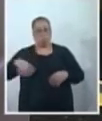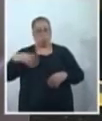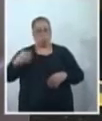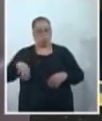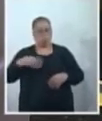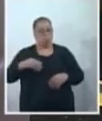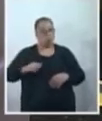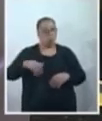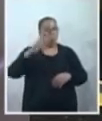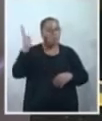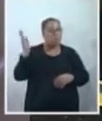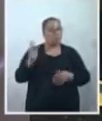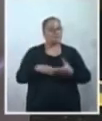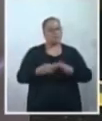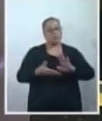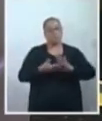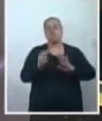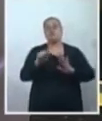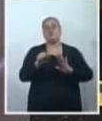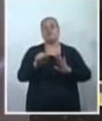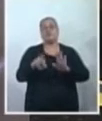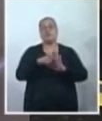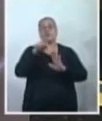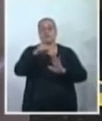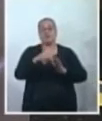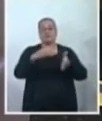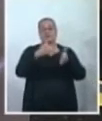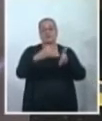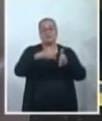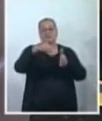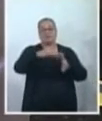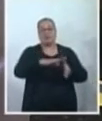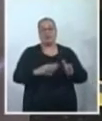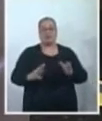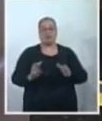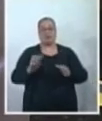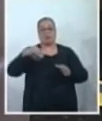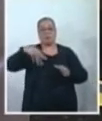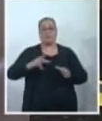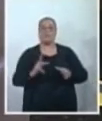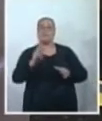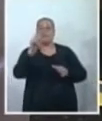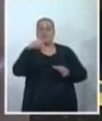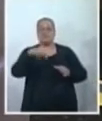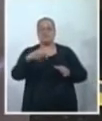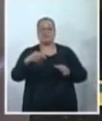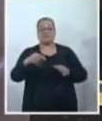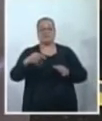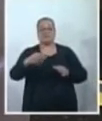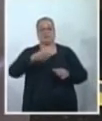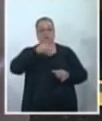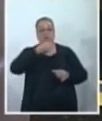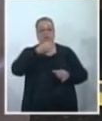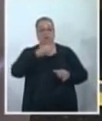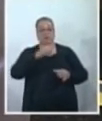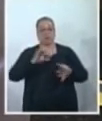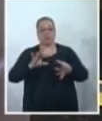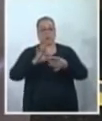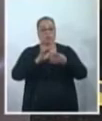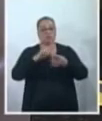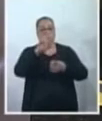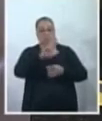tira valores aí da Secretaria da área de Publicidade e Propaganda pelo projeto Conexão Uberlândia e